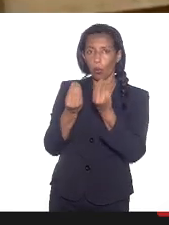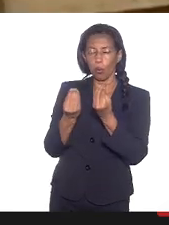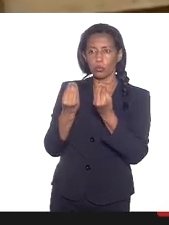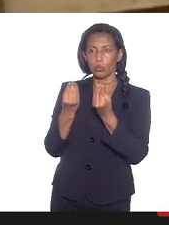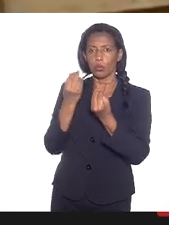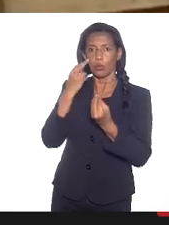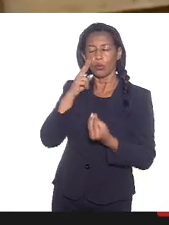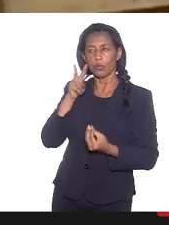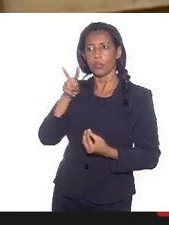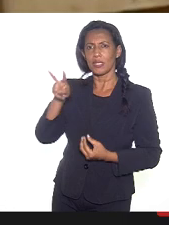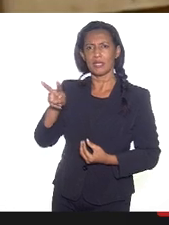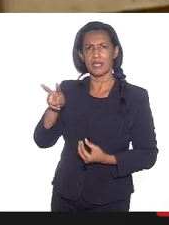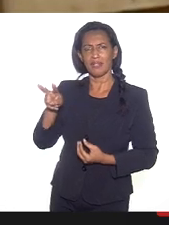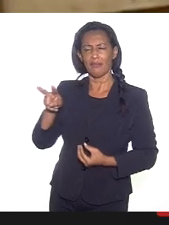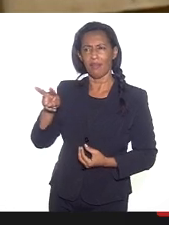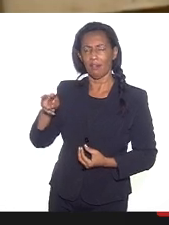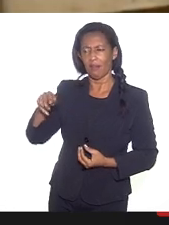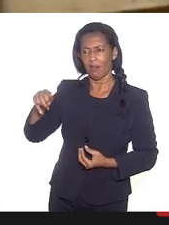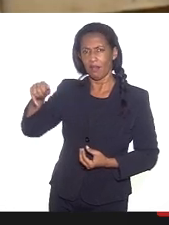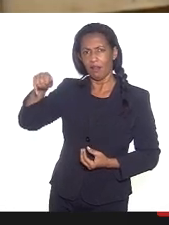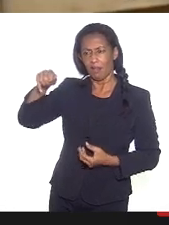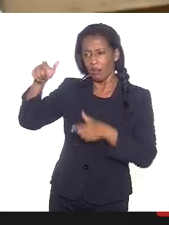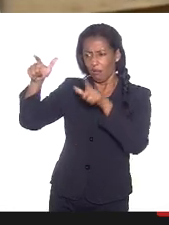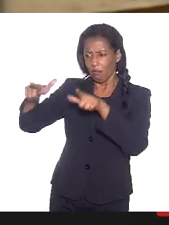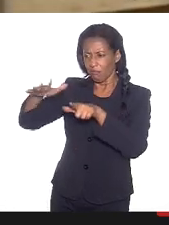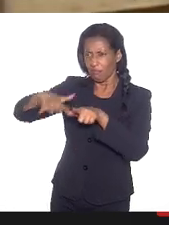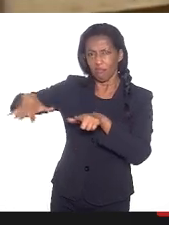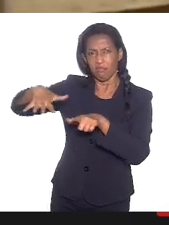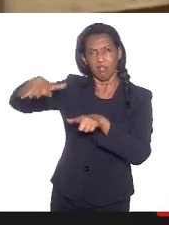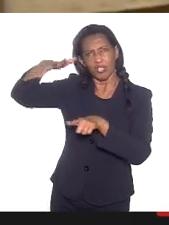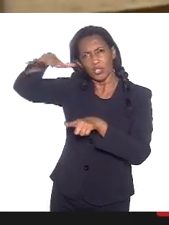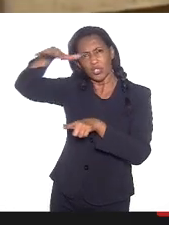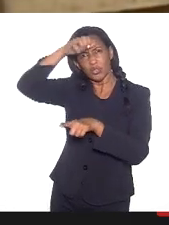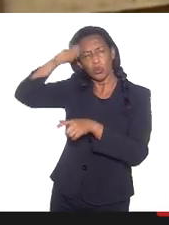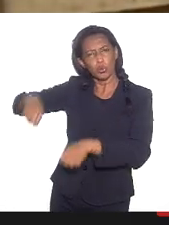a destruição de terreiros, igrejas católicas, Omar,